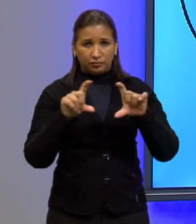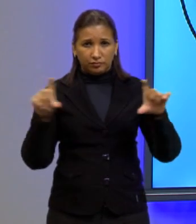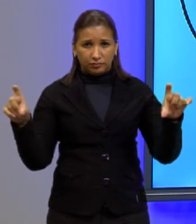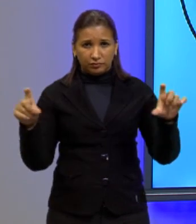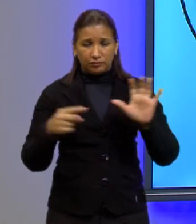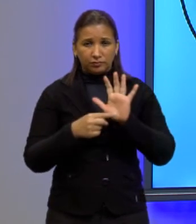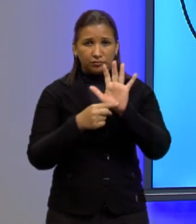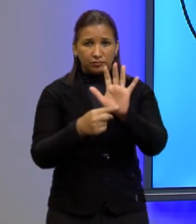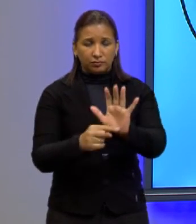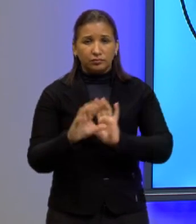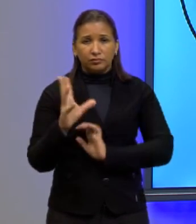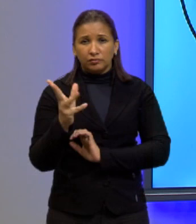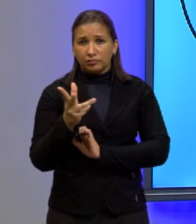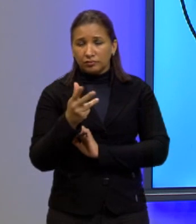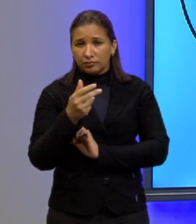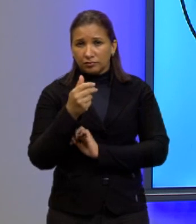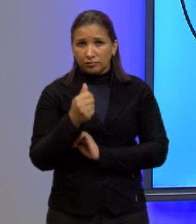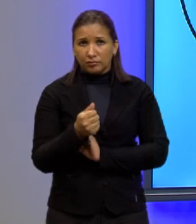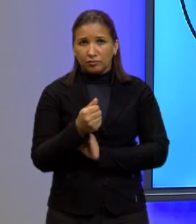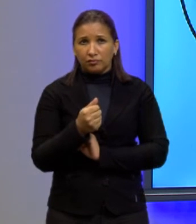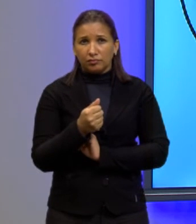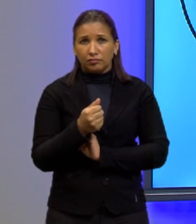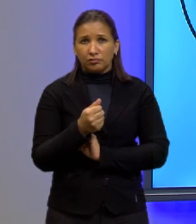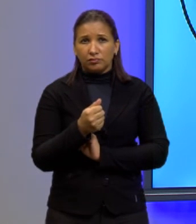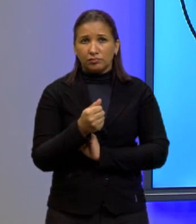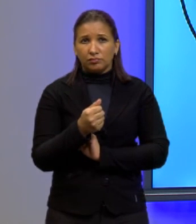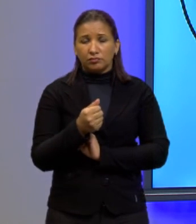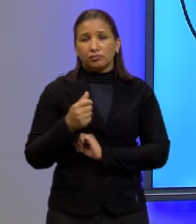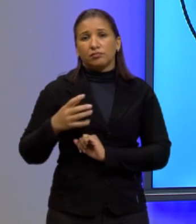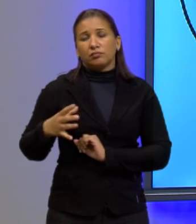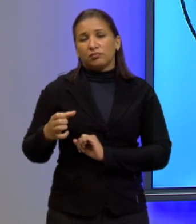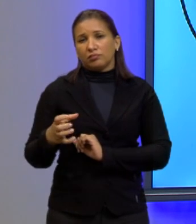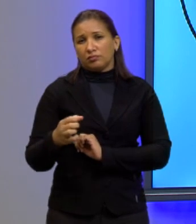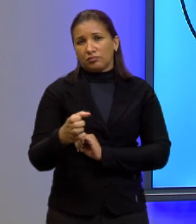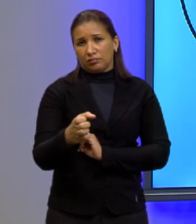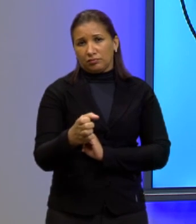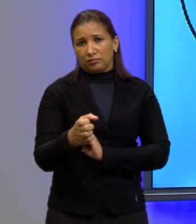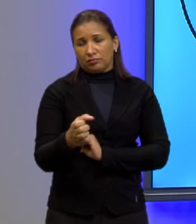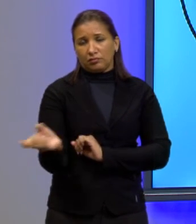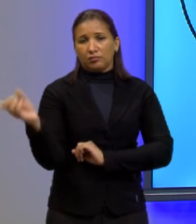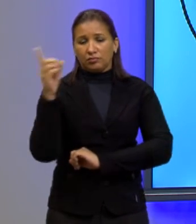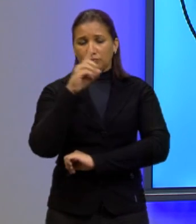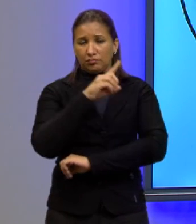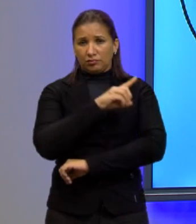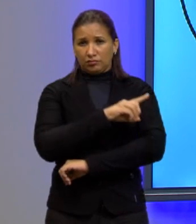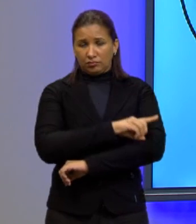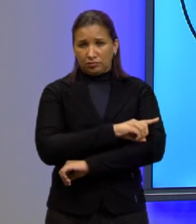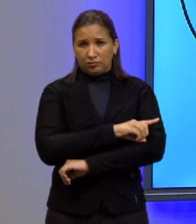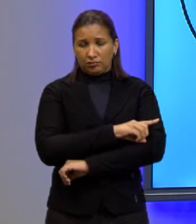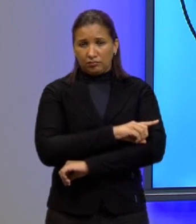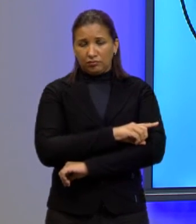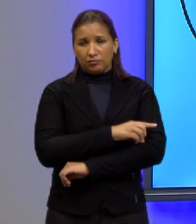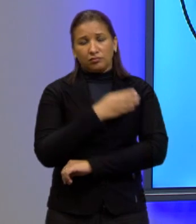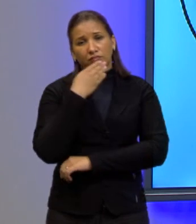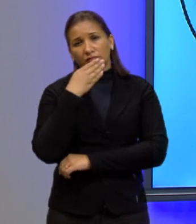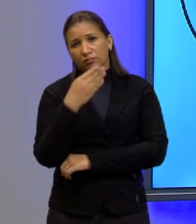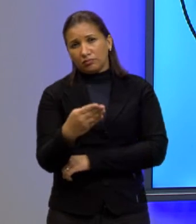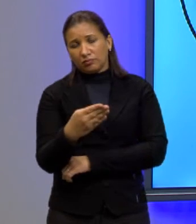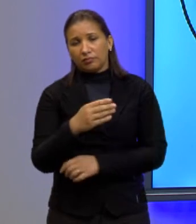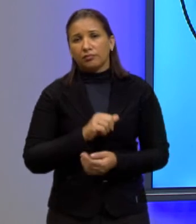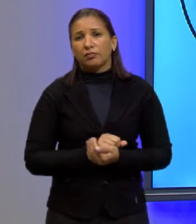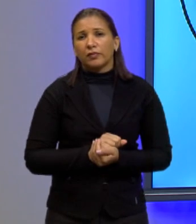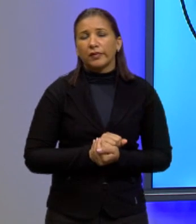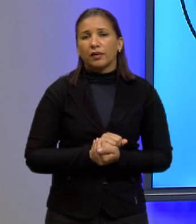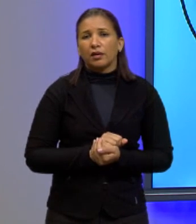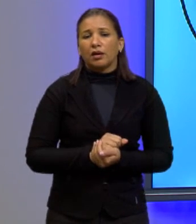dessa quantidade dessa quantidade de bactérias nesses dias que foram solicitados então